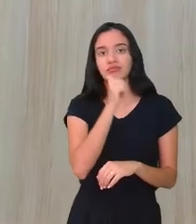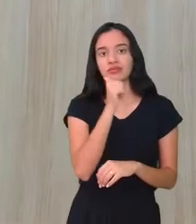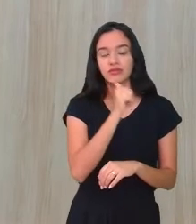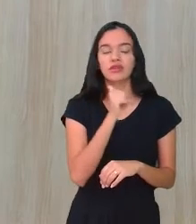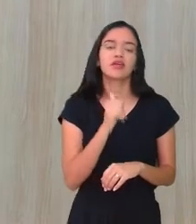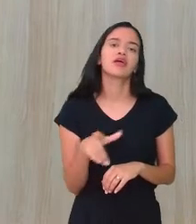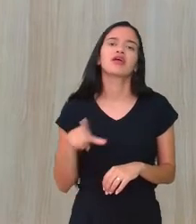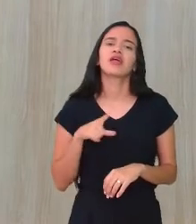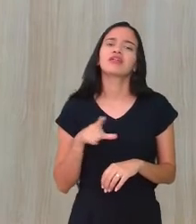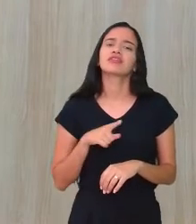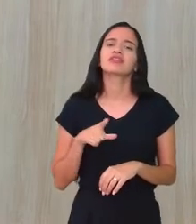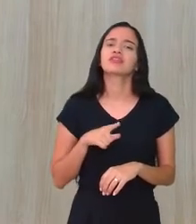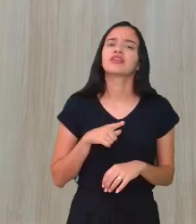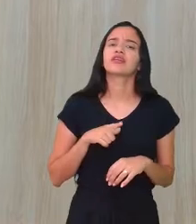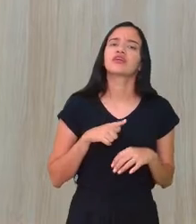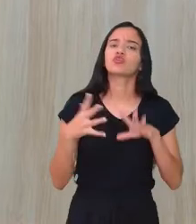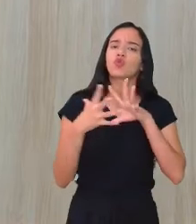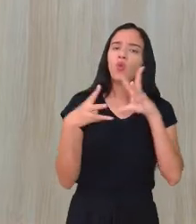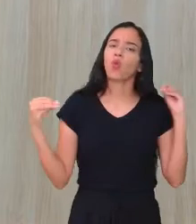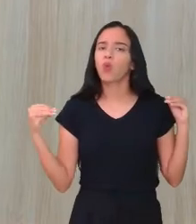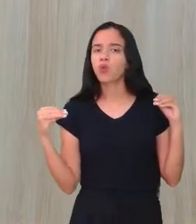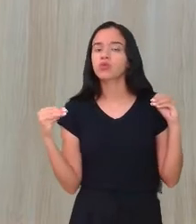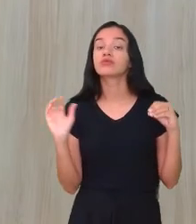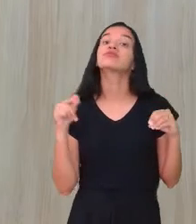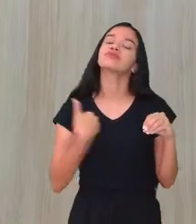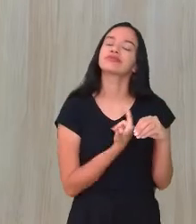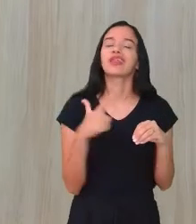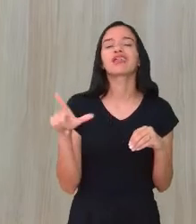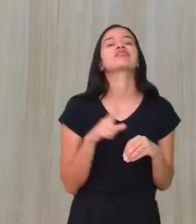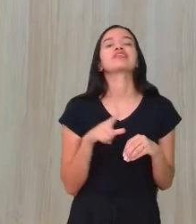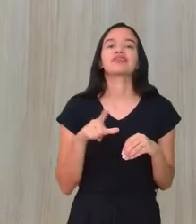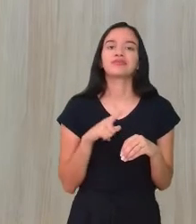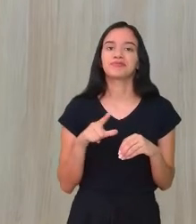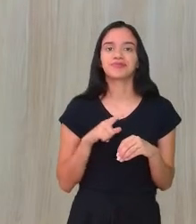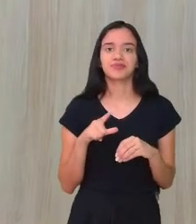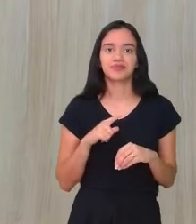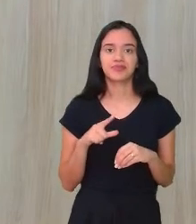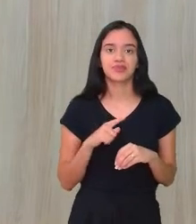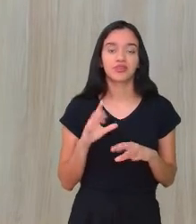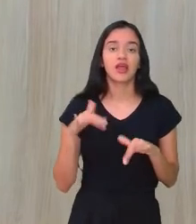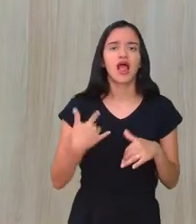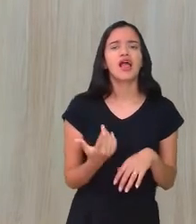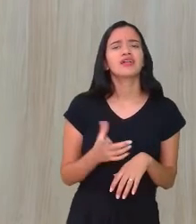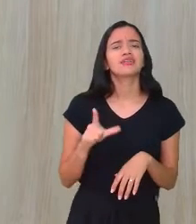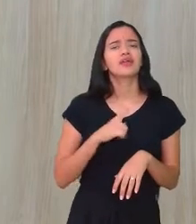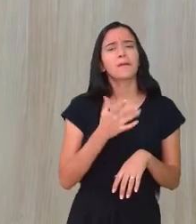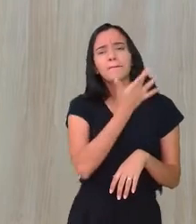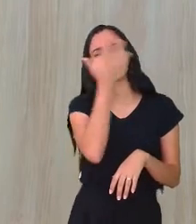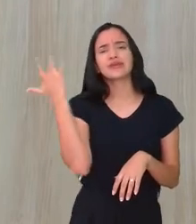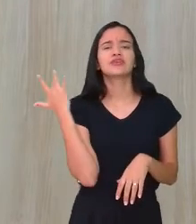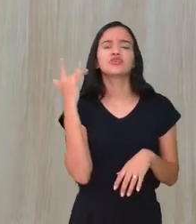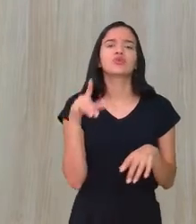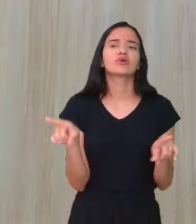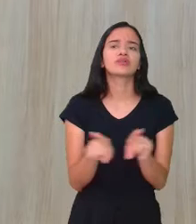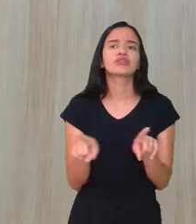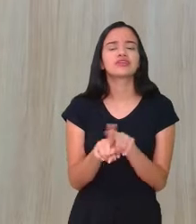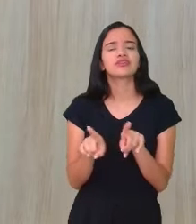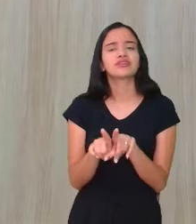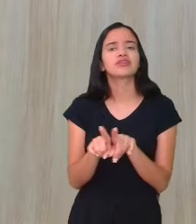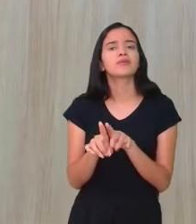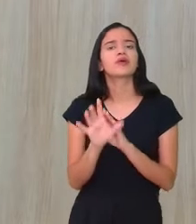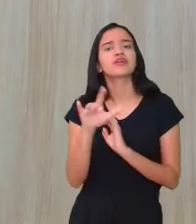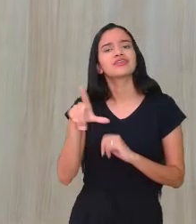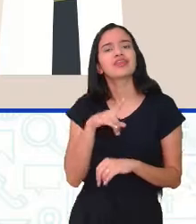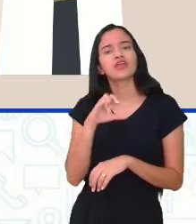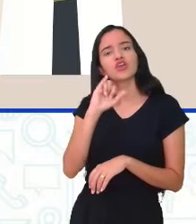E ele tem cura. Então, aqui nós vemos que tem, não é? Existem pessoas que têm uma imunidade boa e ele,